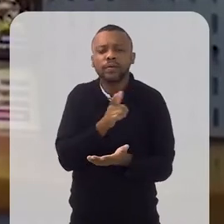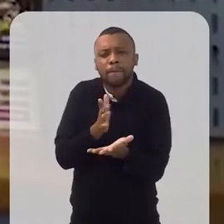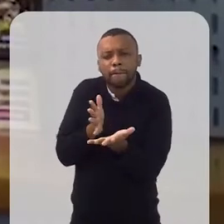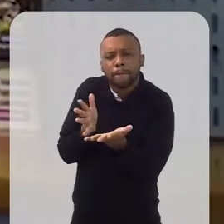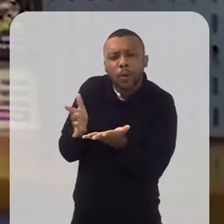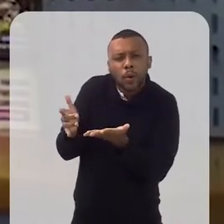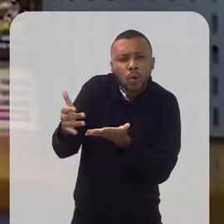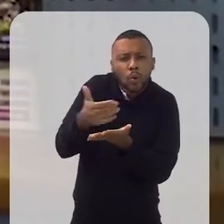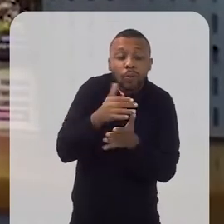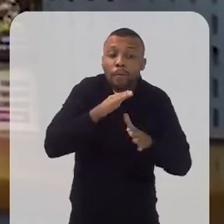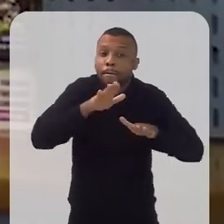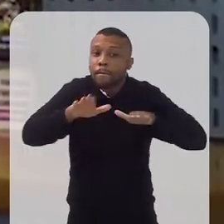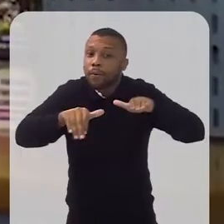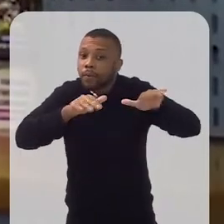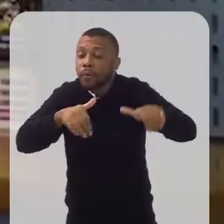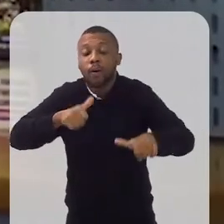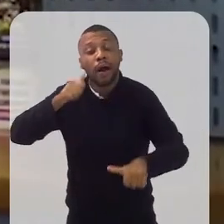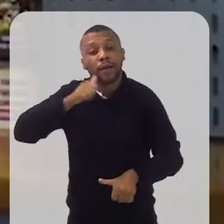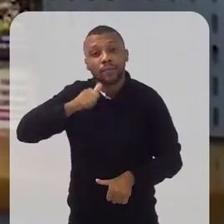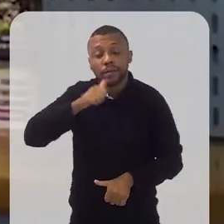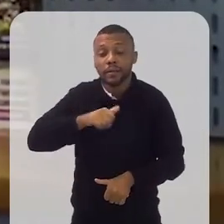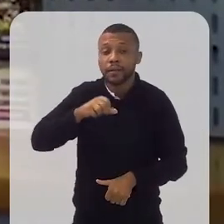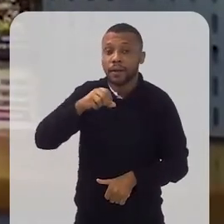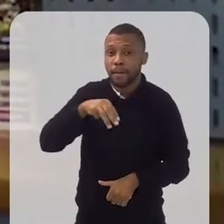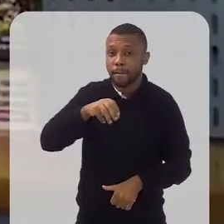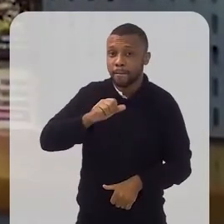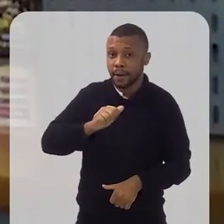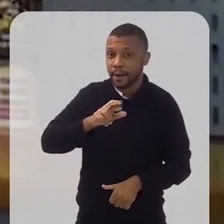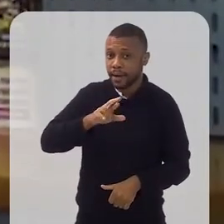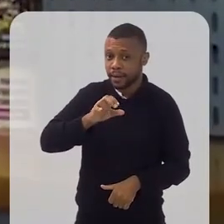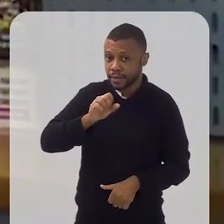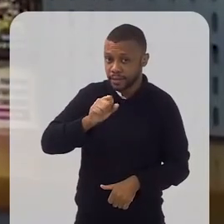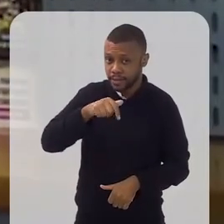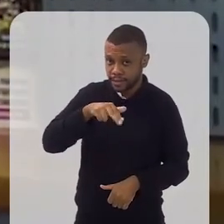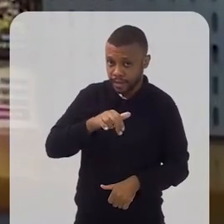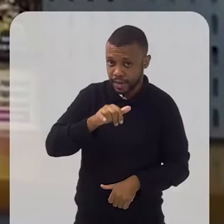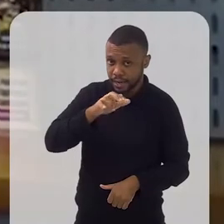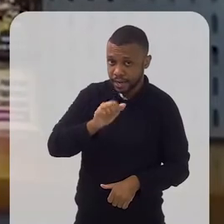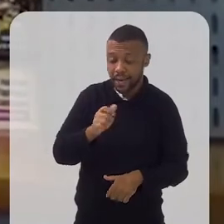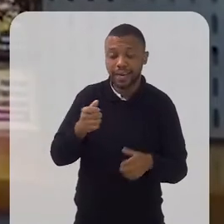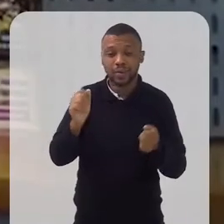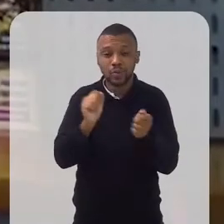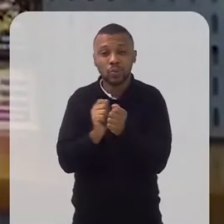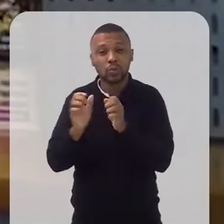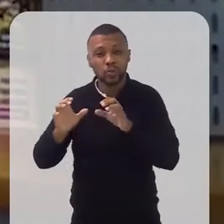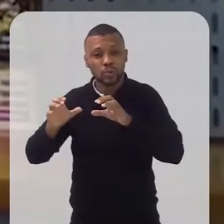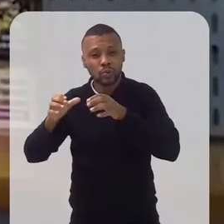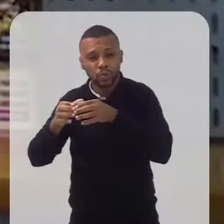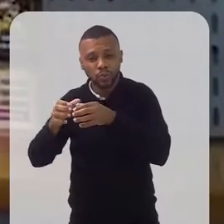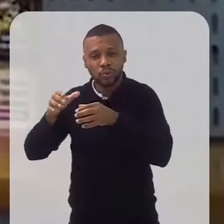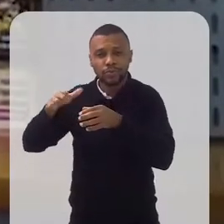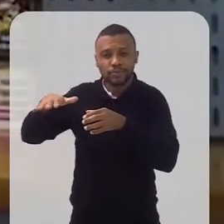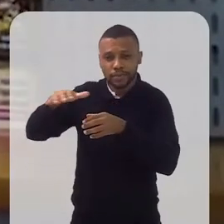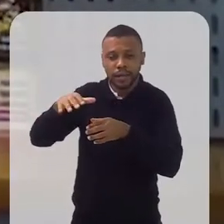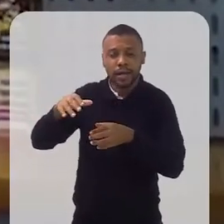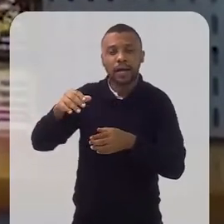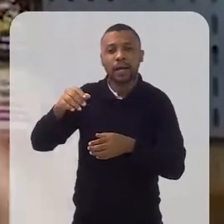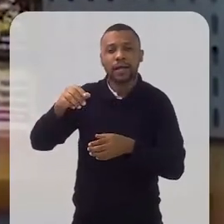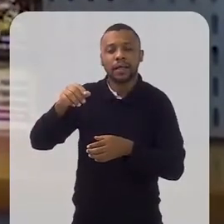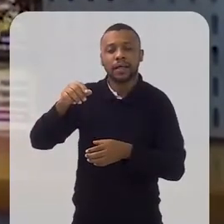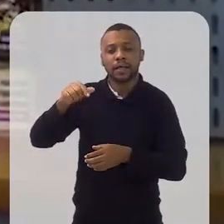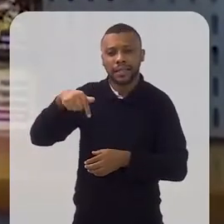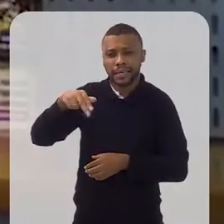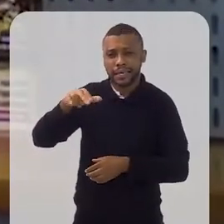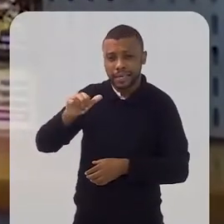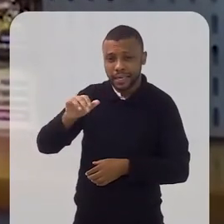uma marisqueira aqui do Rio com uma quituteira do Ceará. A gente acha que a possibilidade da internet hoje,